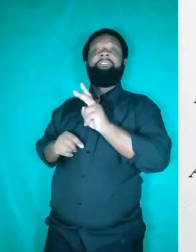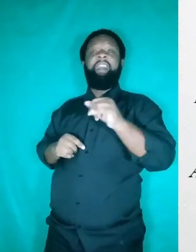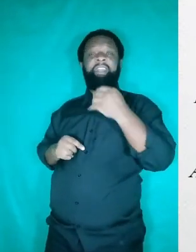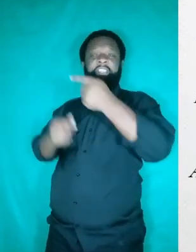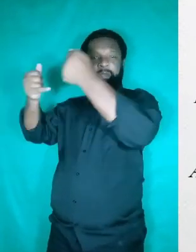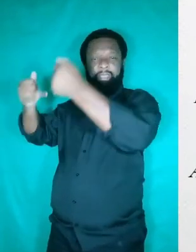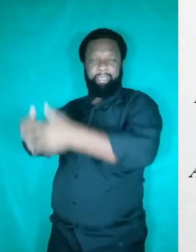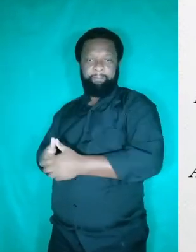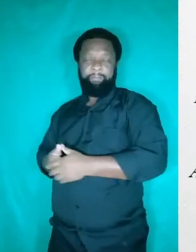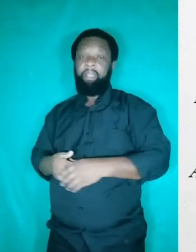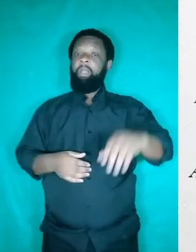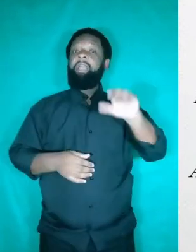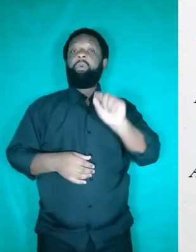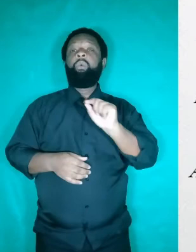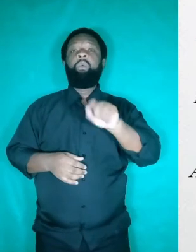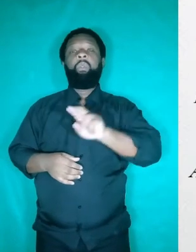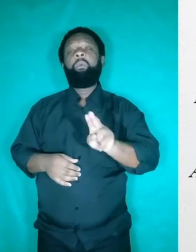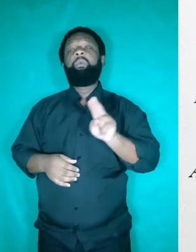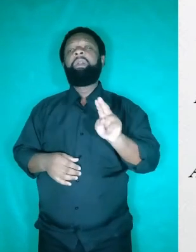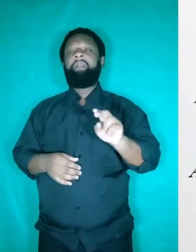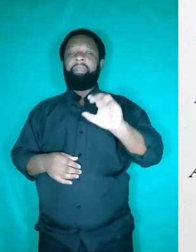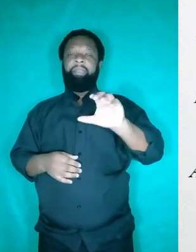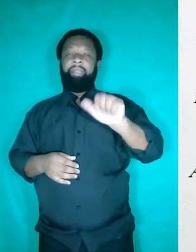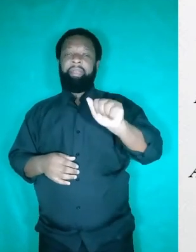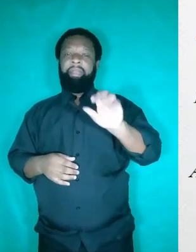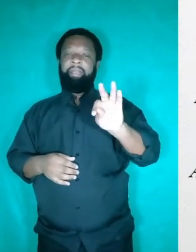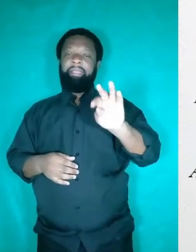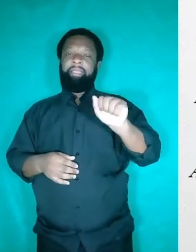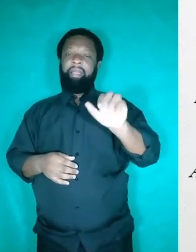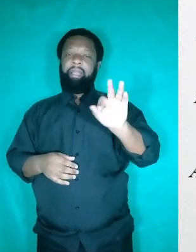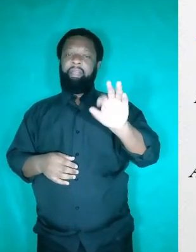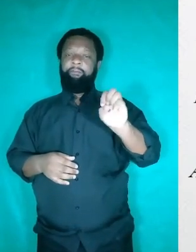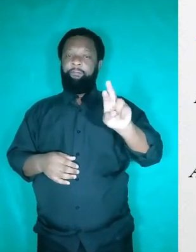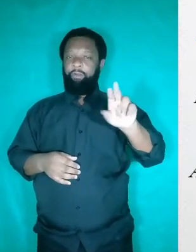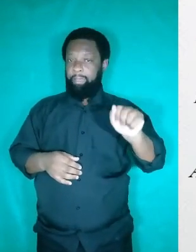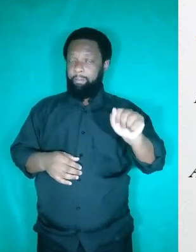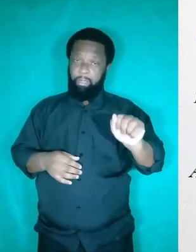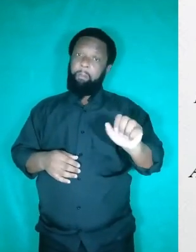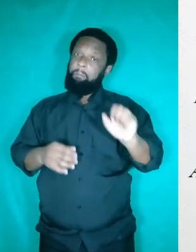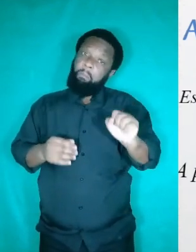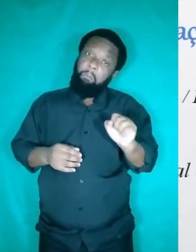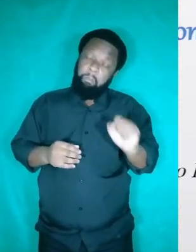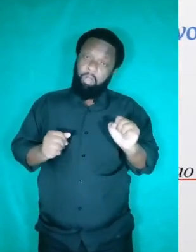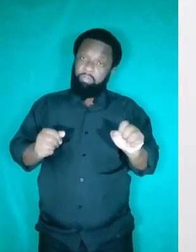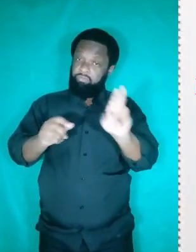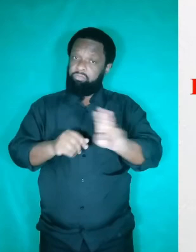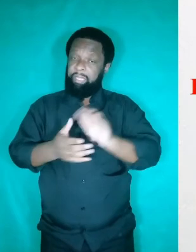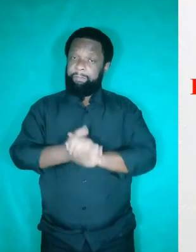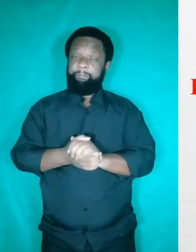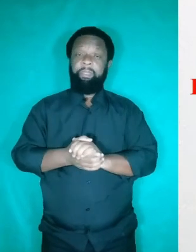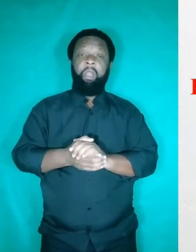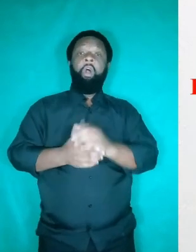A catáfora é mais incomum na redação, mas ela também pode ser usada. Outra